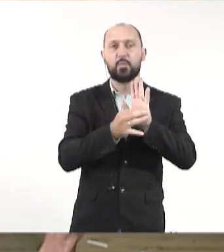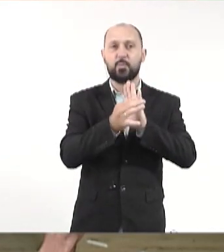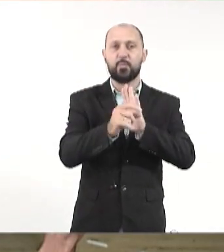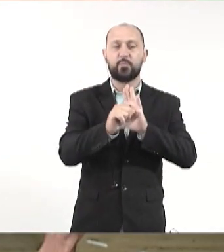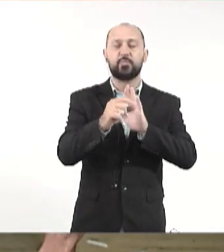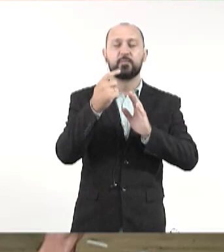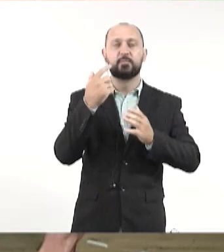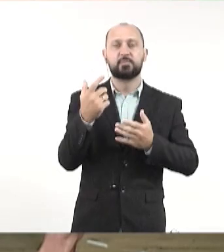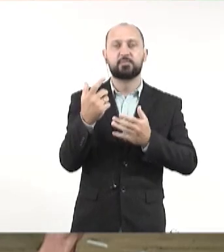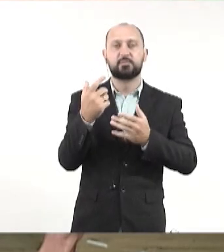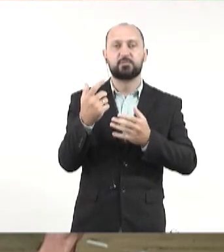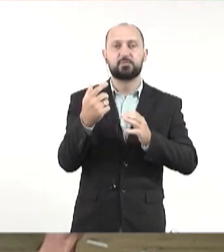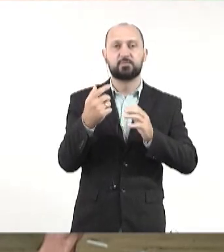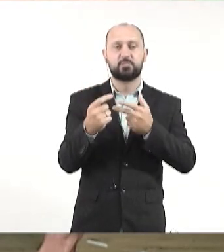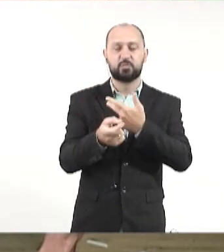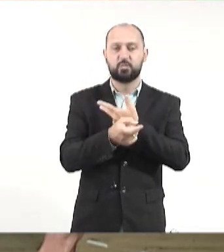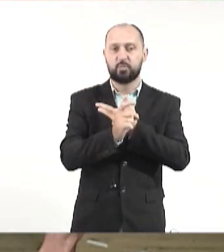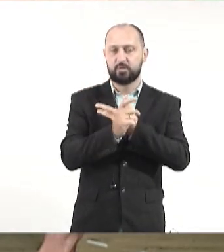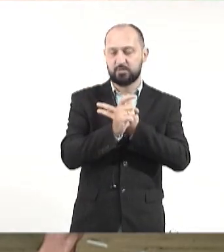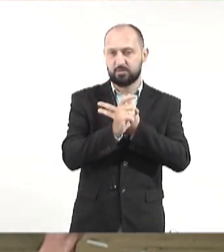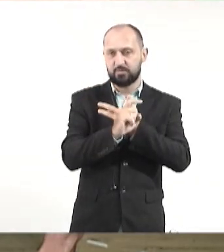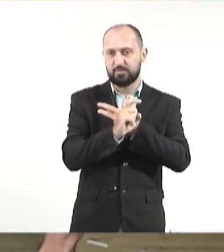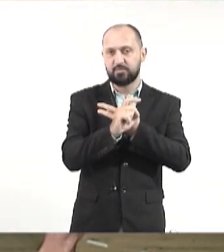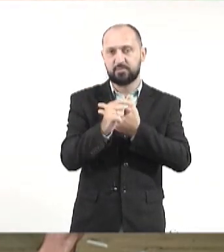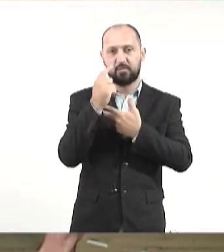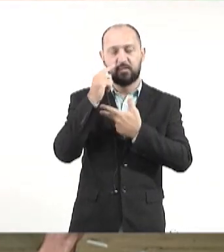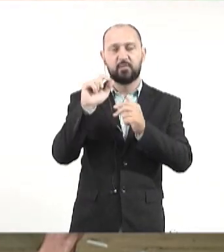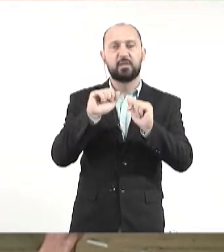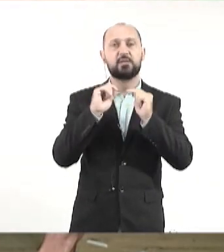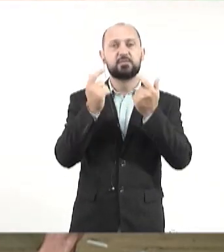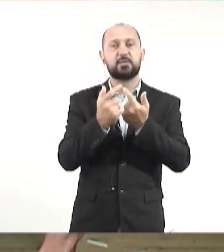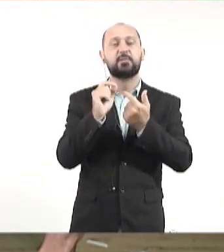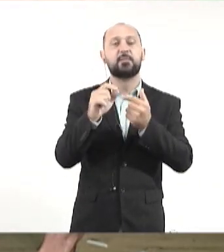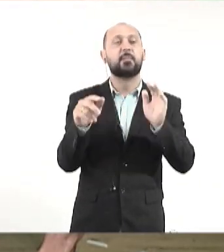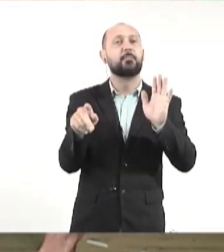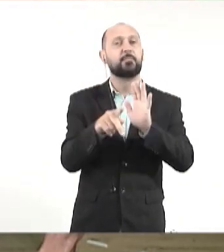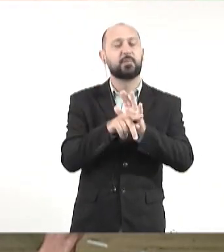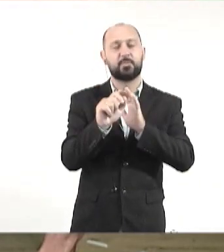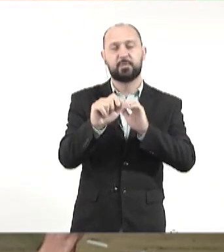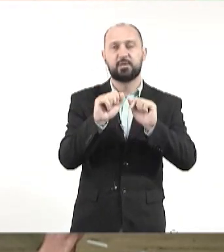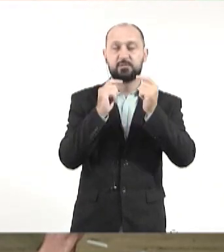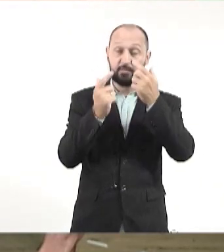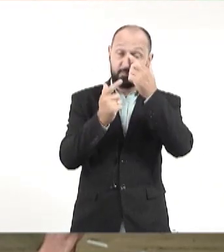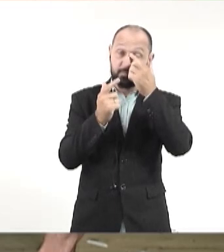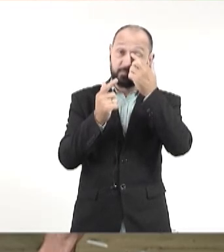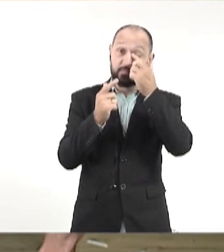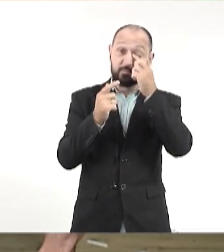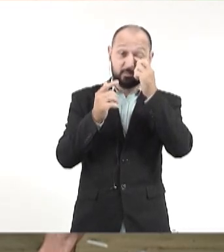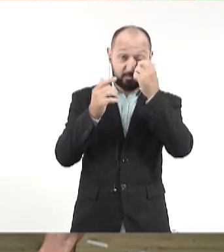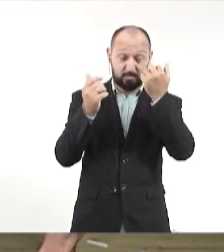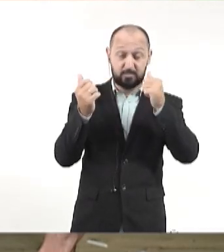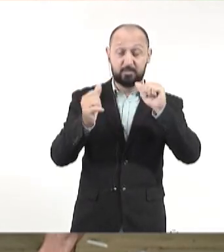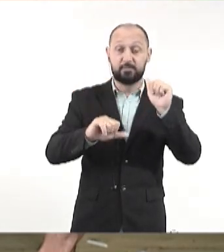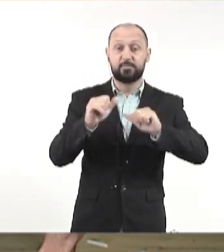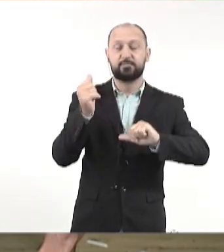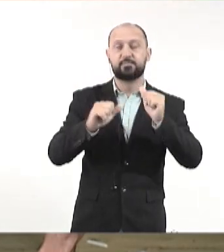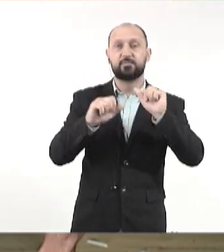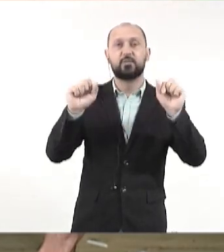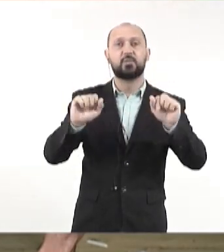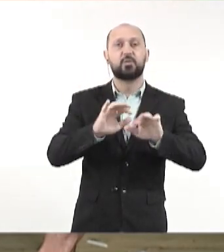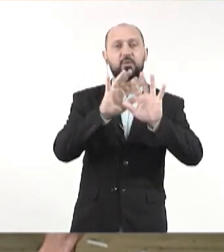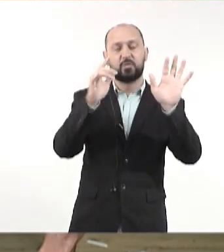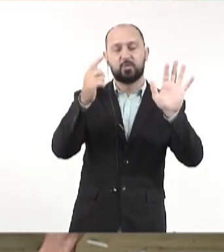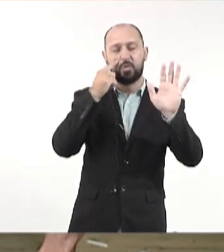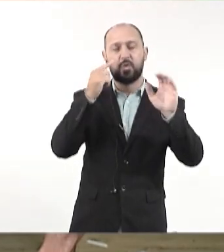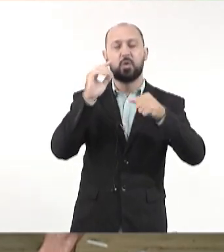a propor, quando o pronteiro executivo encaminhar matérias aqui para a Assembleia Legislativa, para a própria Assembleia também saber analisar com bastante